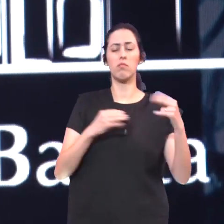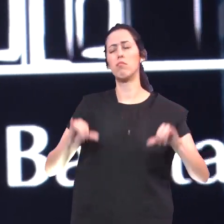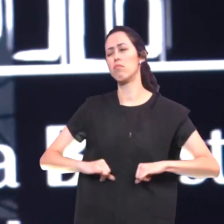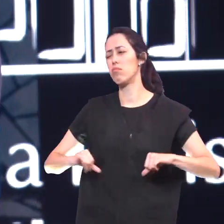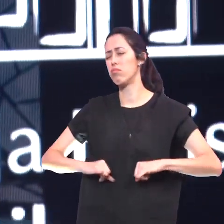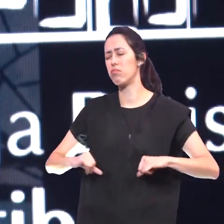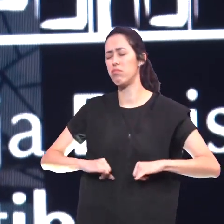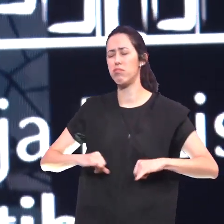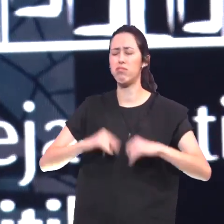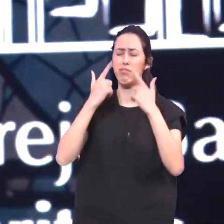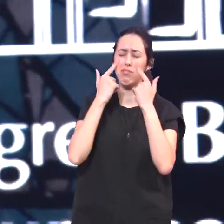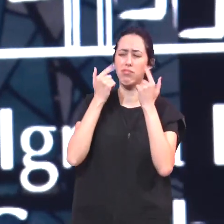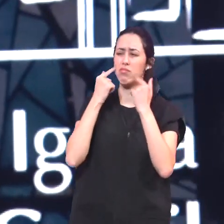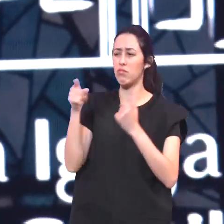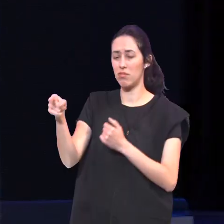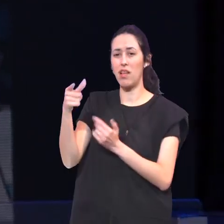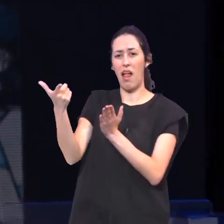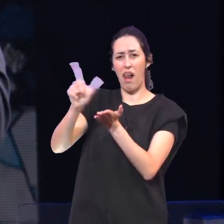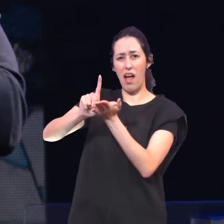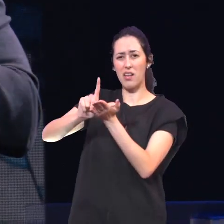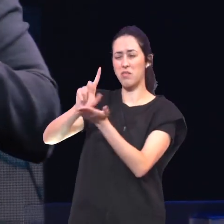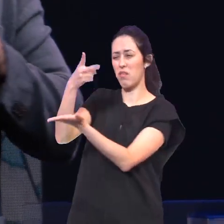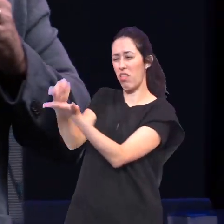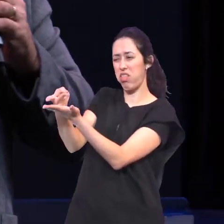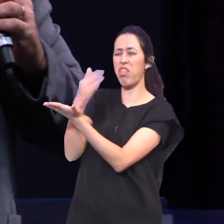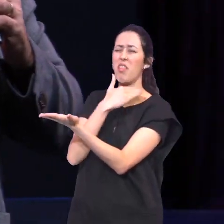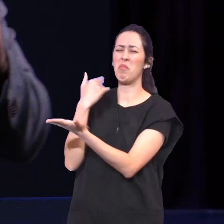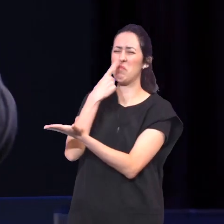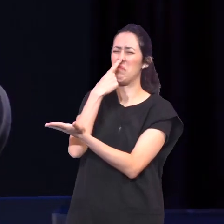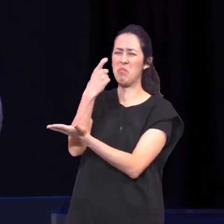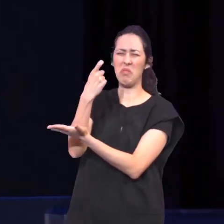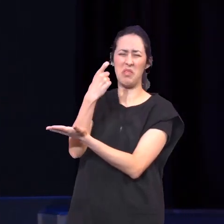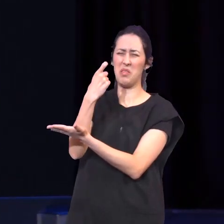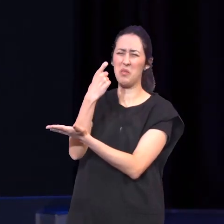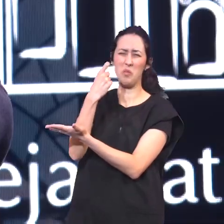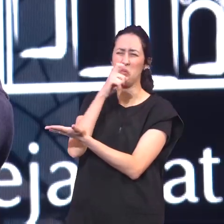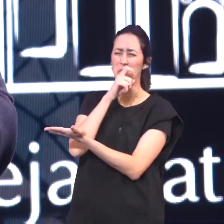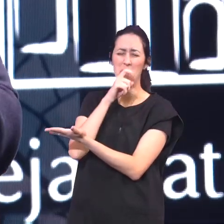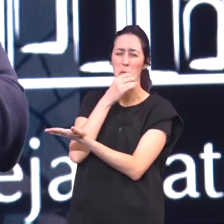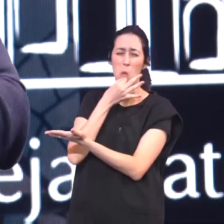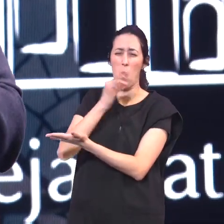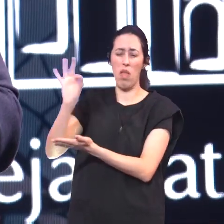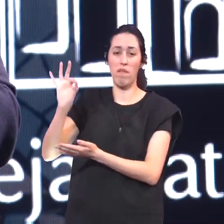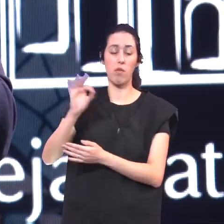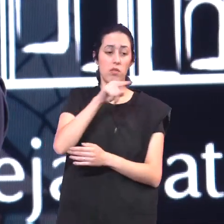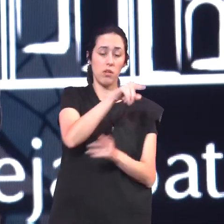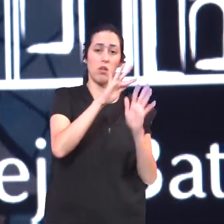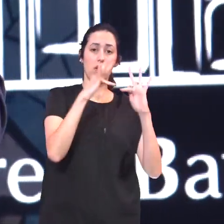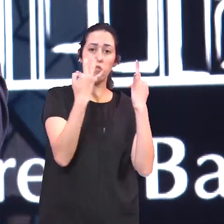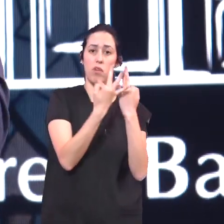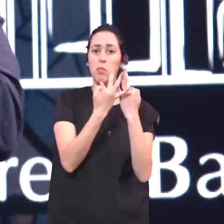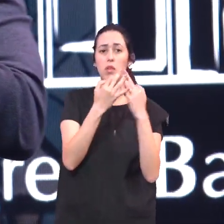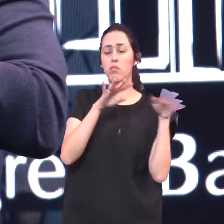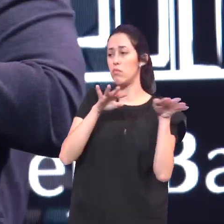Já estava Cheirando mal E essa era A realidade Daquela família A morte A perda A dor